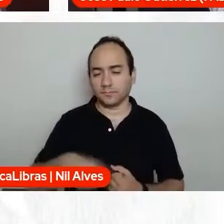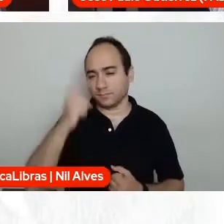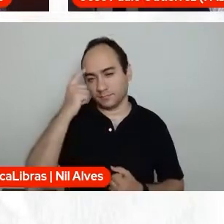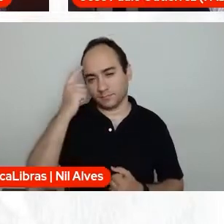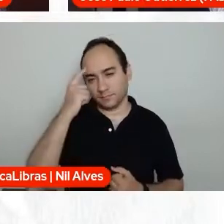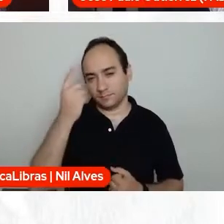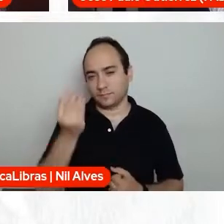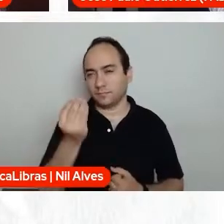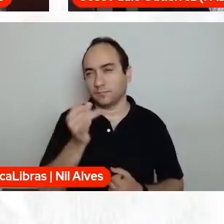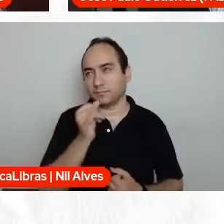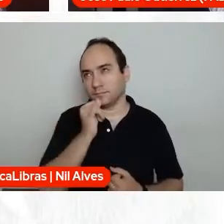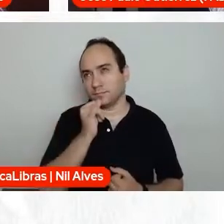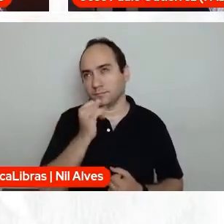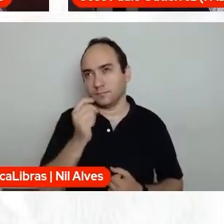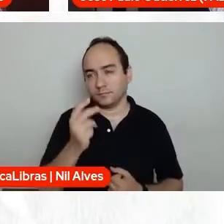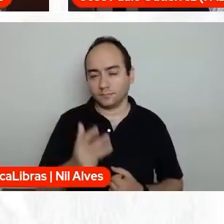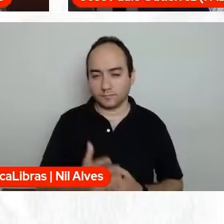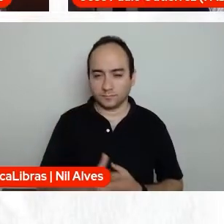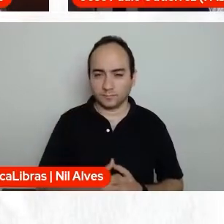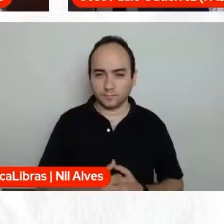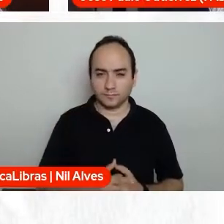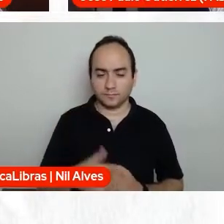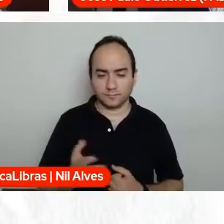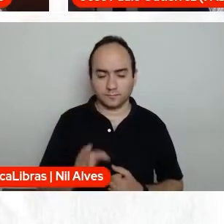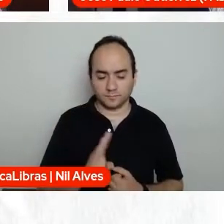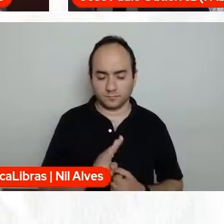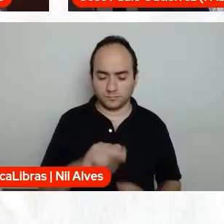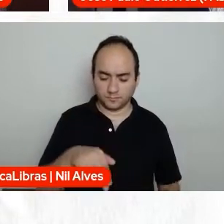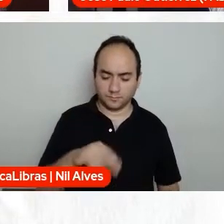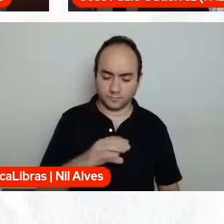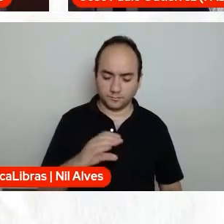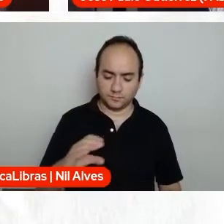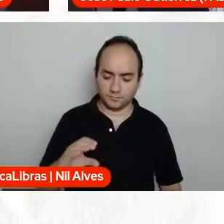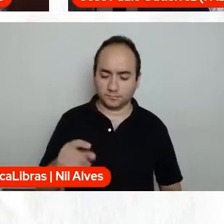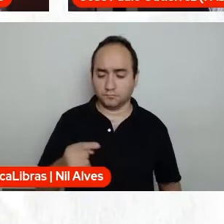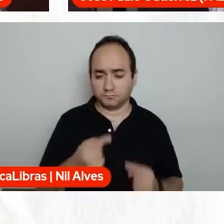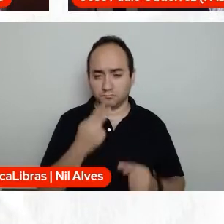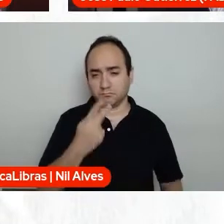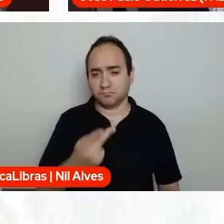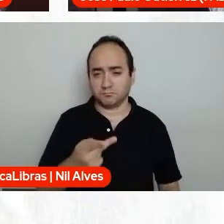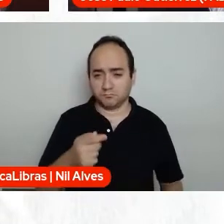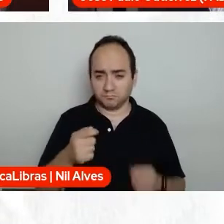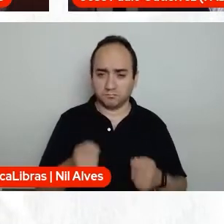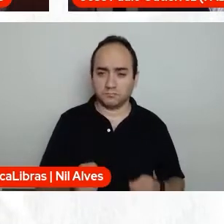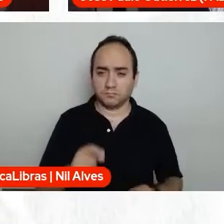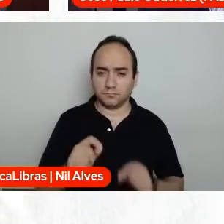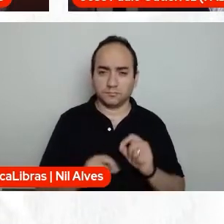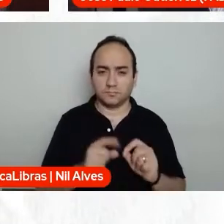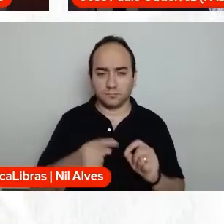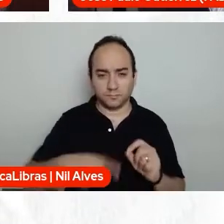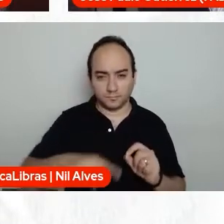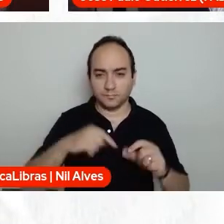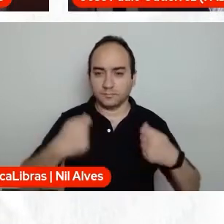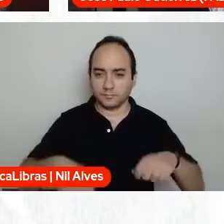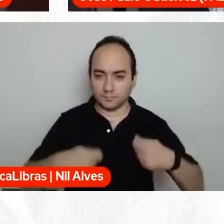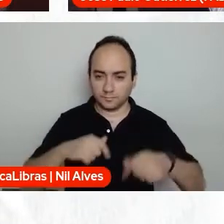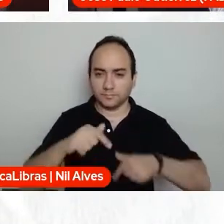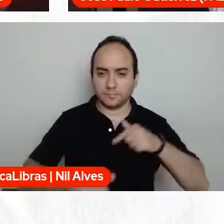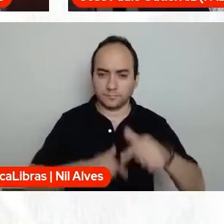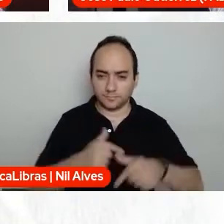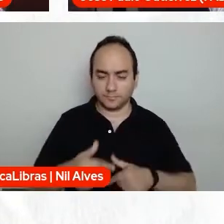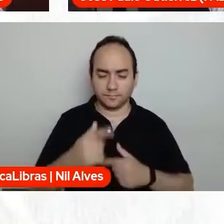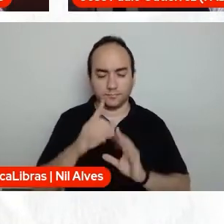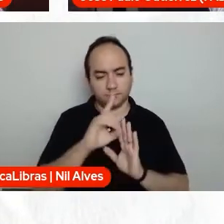a gente pensar um pouco. Bom, a BNCC está afirmando aí que a gente precisa trabalhar os direitos humanos, que a gente precisa